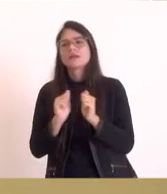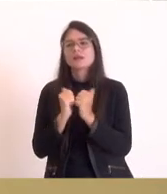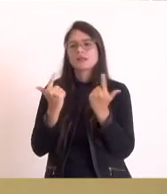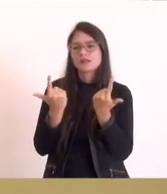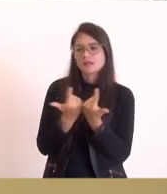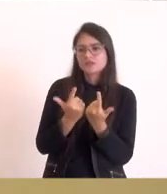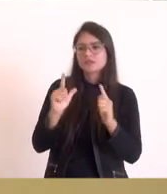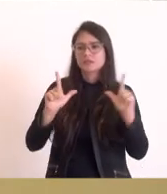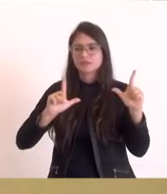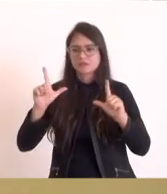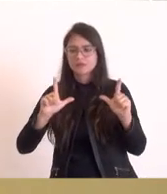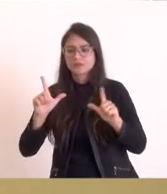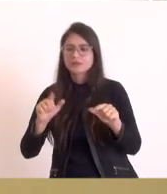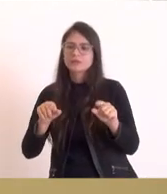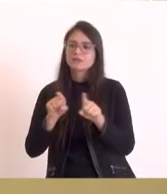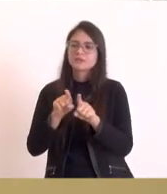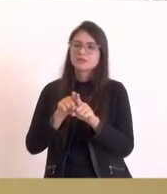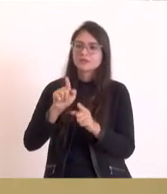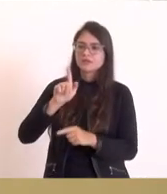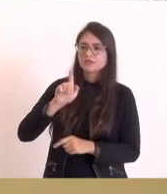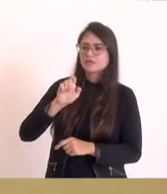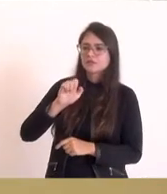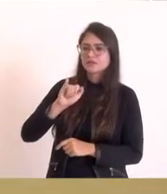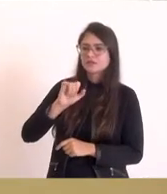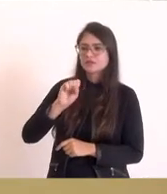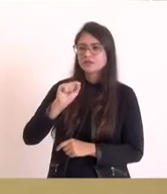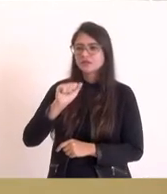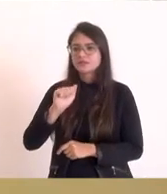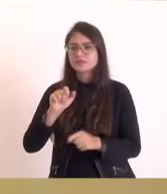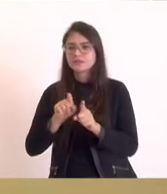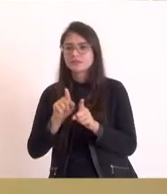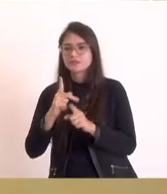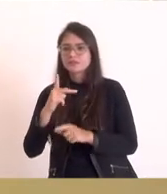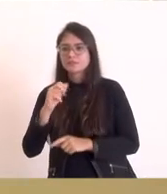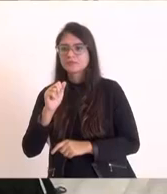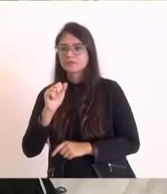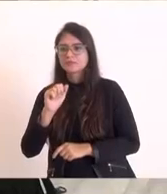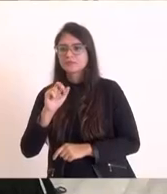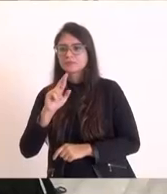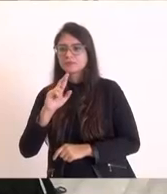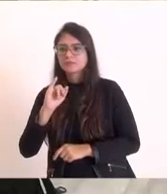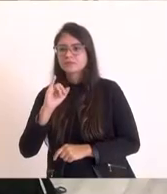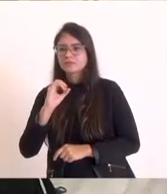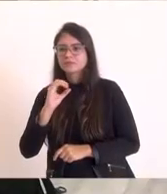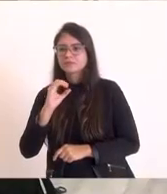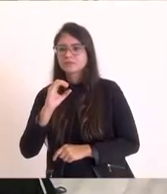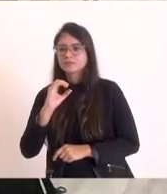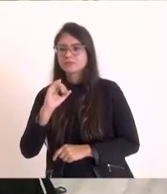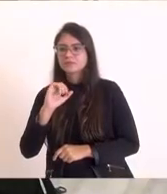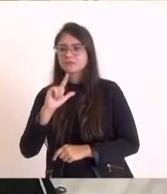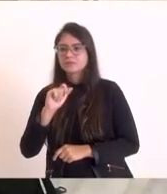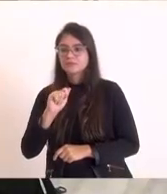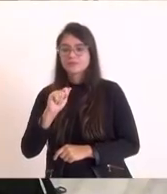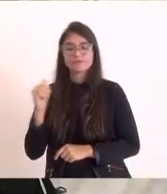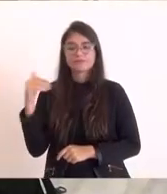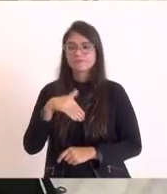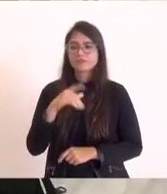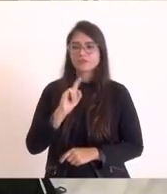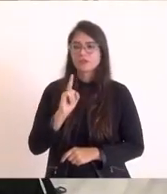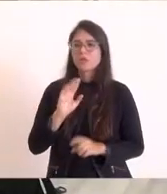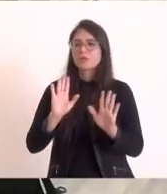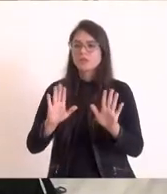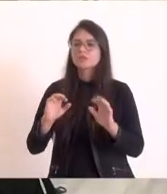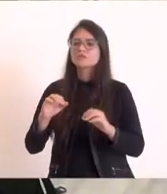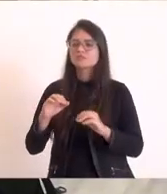TV Alerja a Geisa a Priscila pelo cerimonial que não veio mas todas as nossas moças do